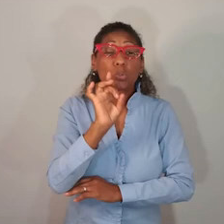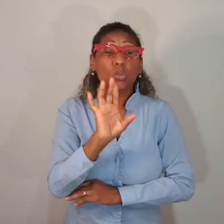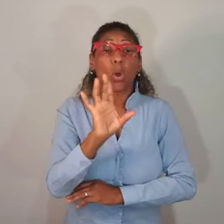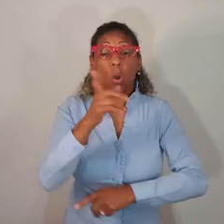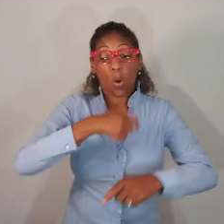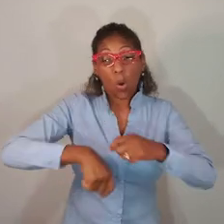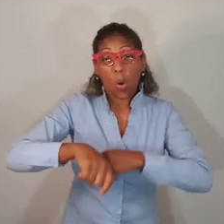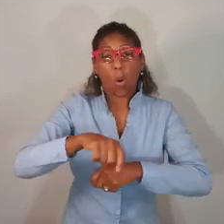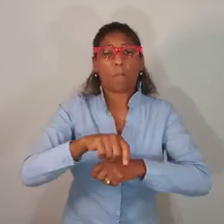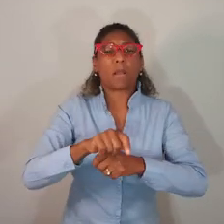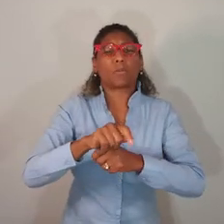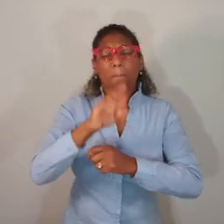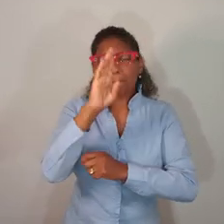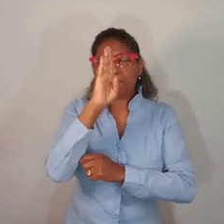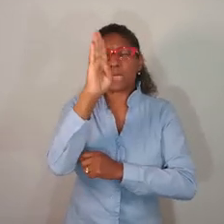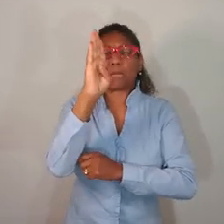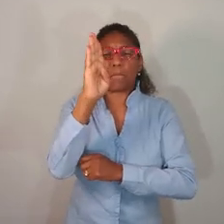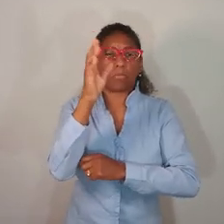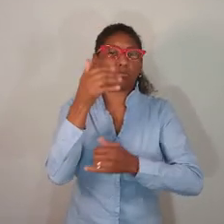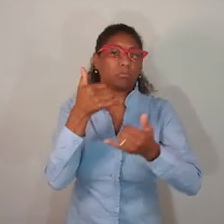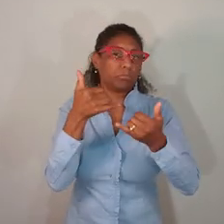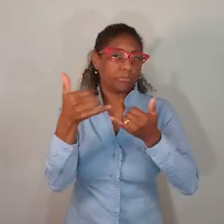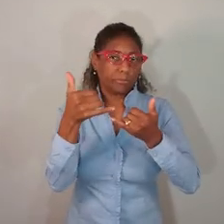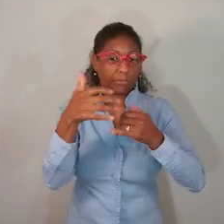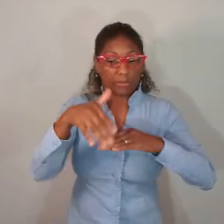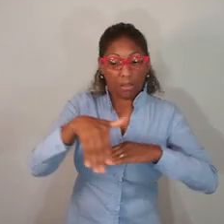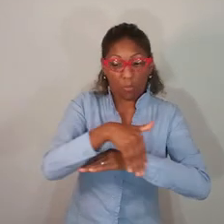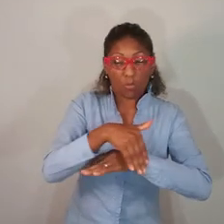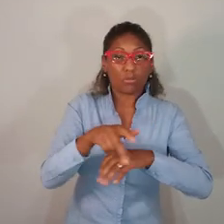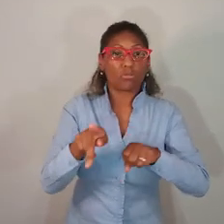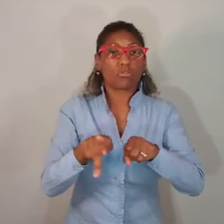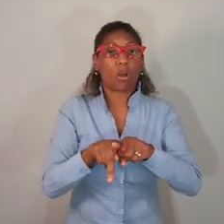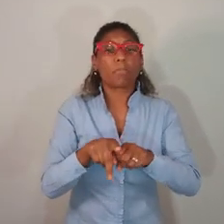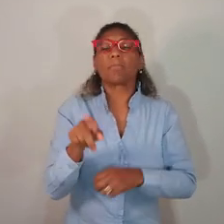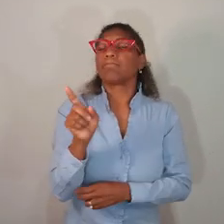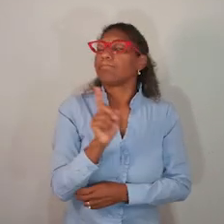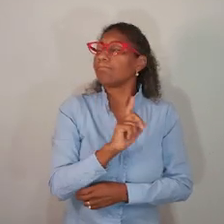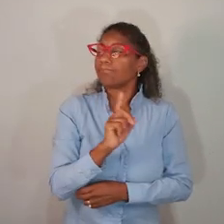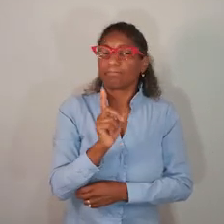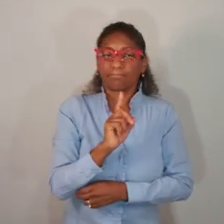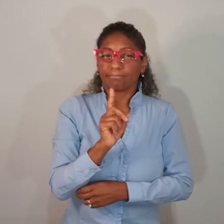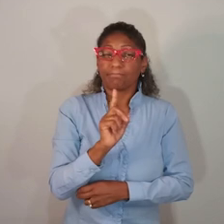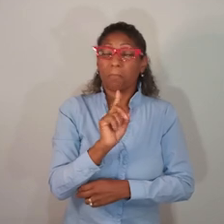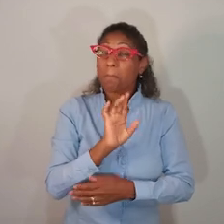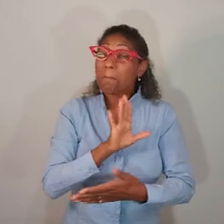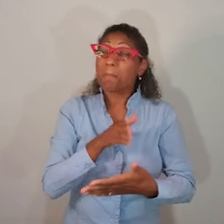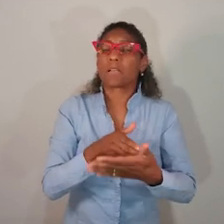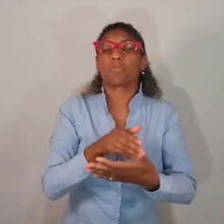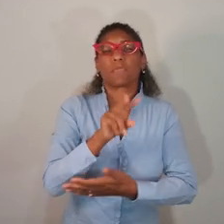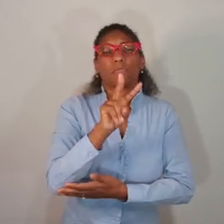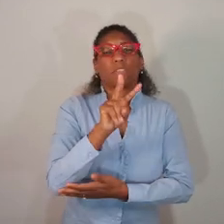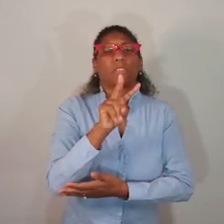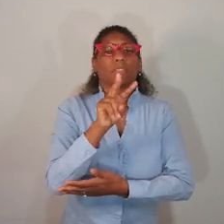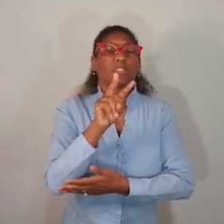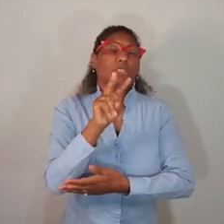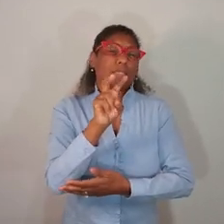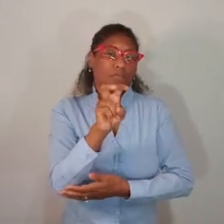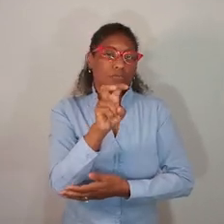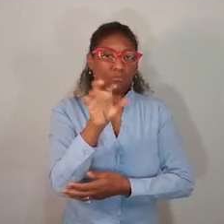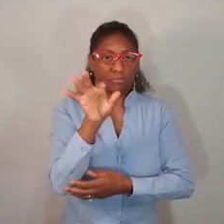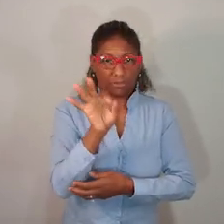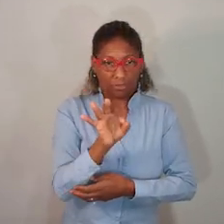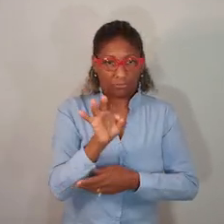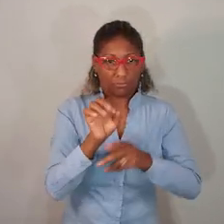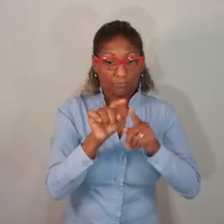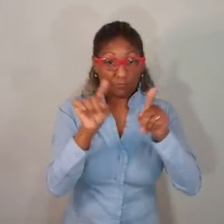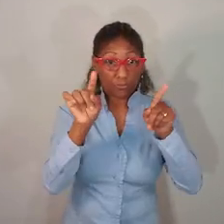pode funcionar, seja na rua ou em shopping e com equipes de no máximo 25% dos trabalhadores. O comércio não